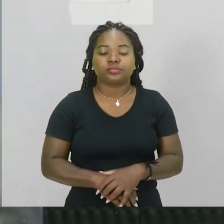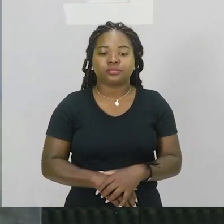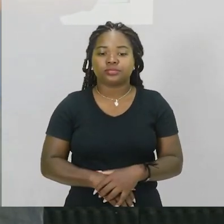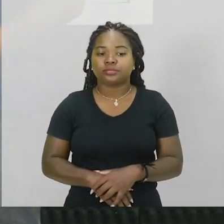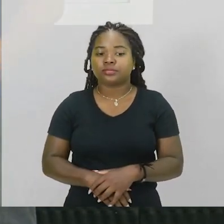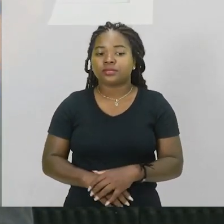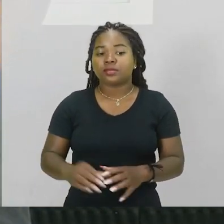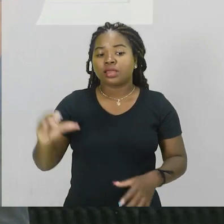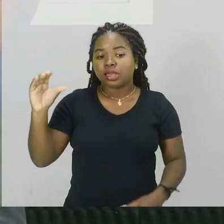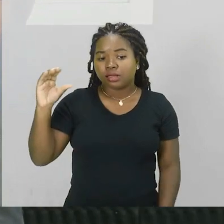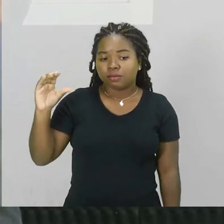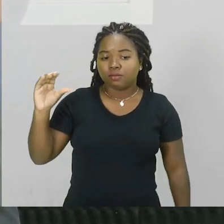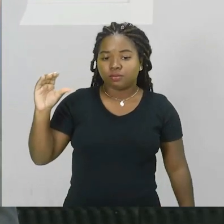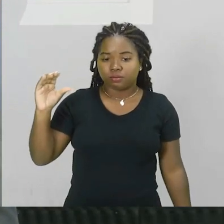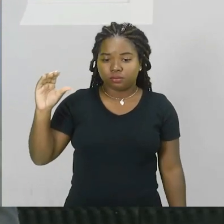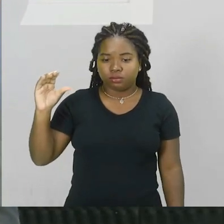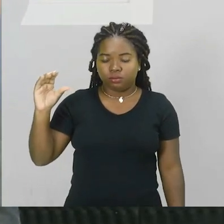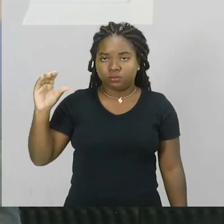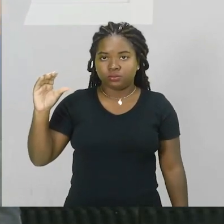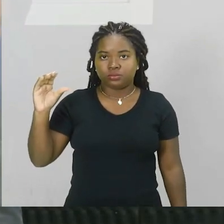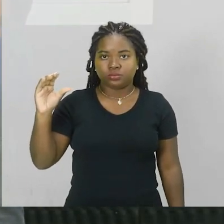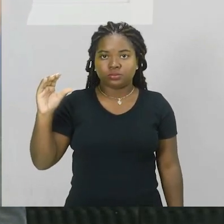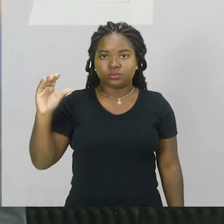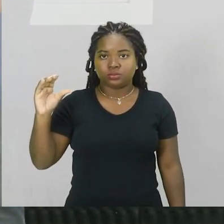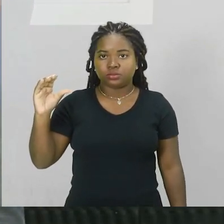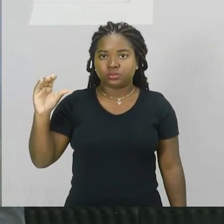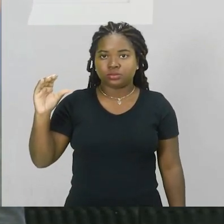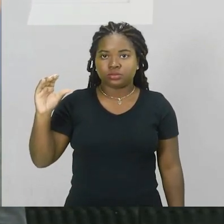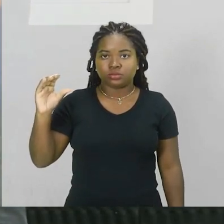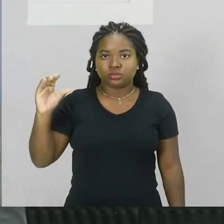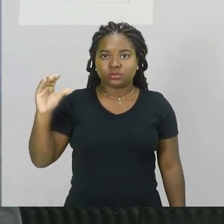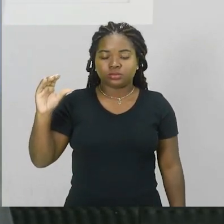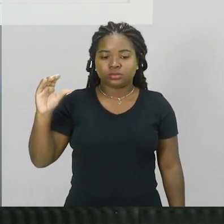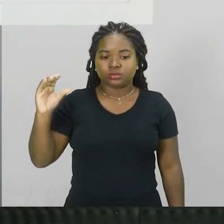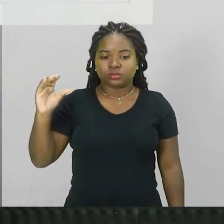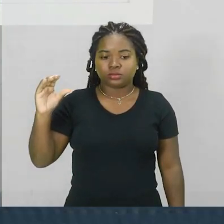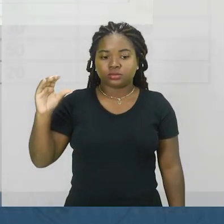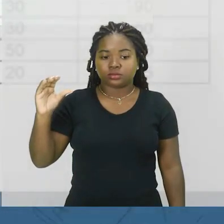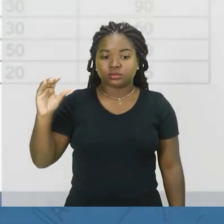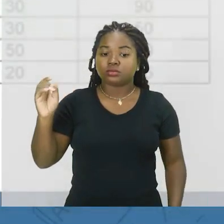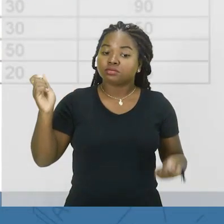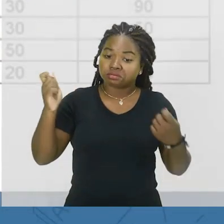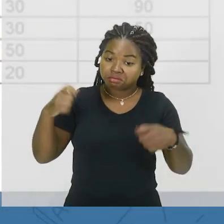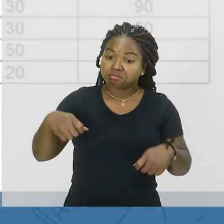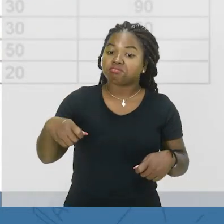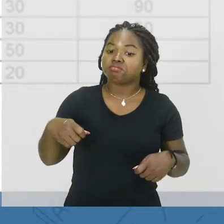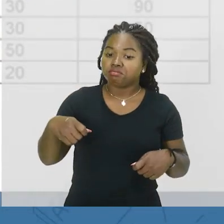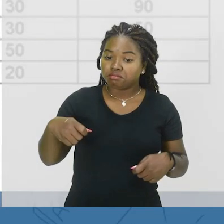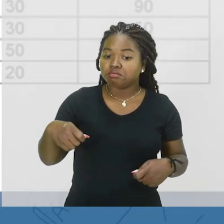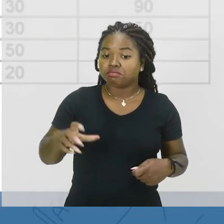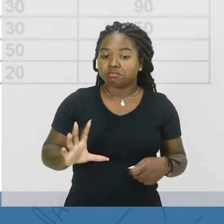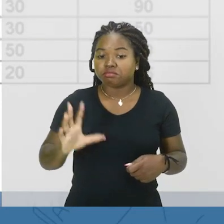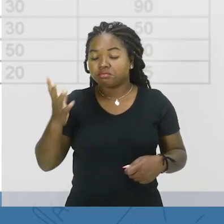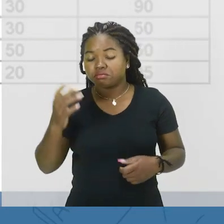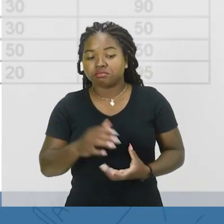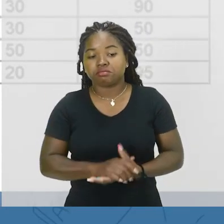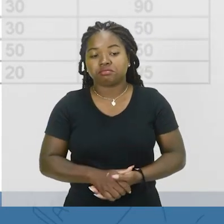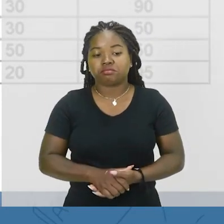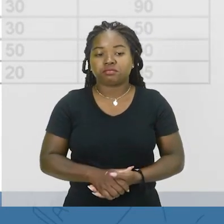a letra C né? que é a amostra 3 é aquela que é mais adequada né?